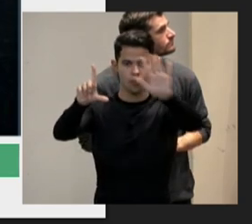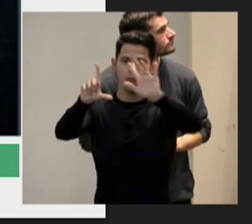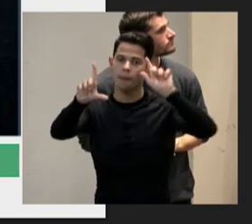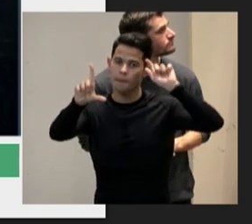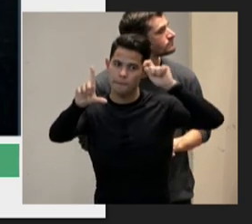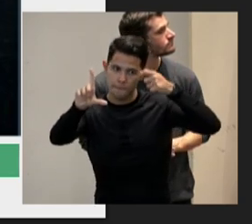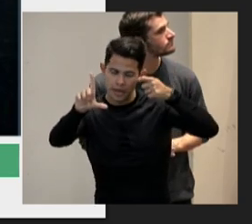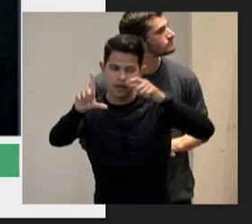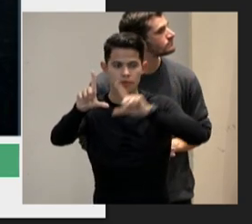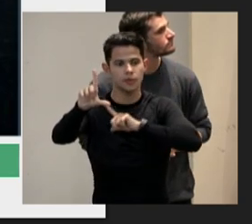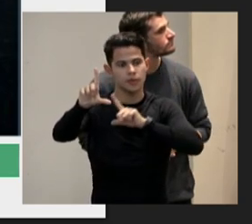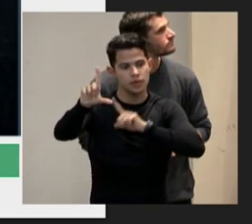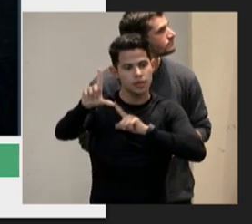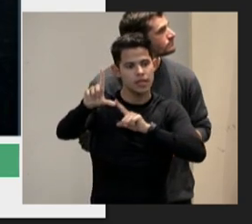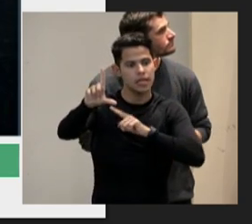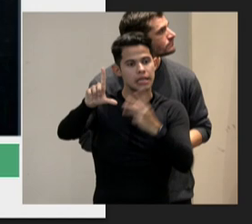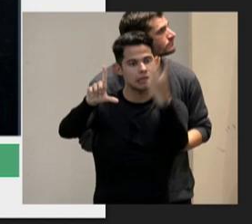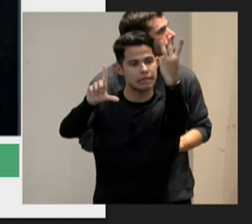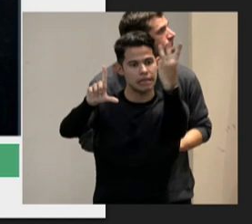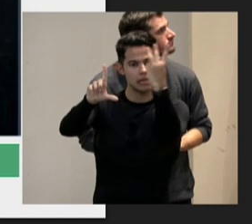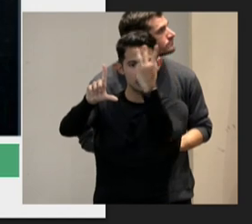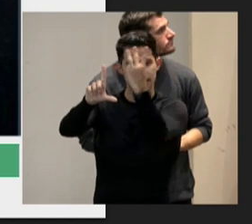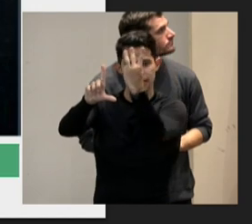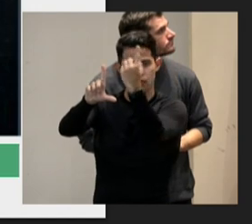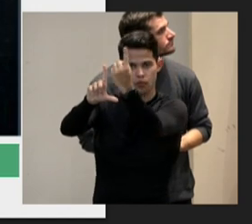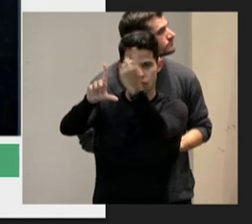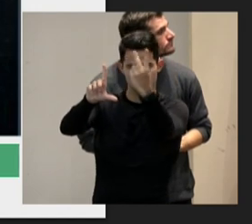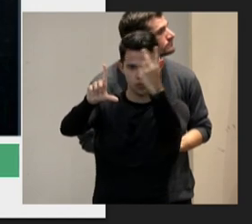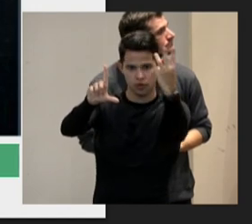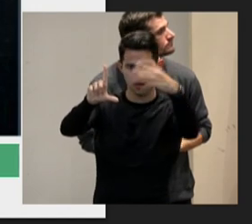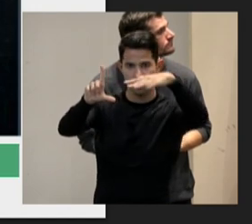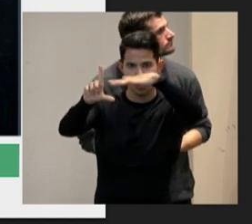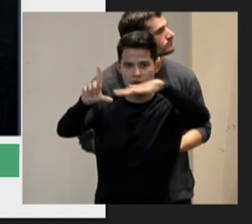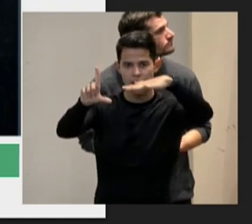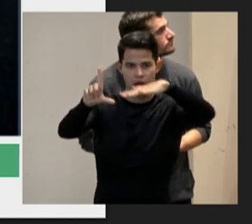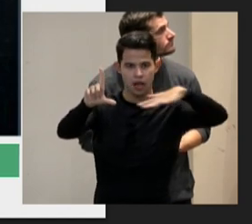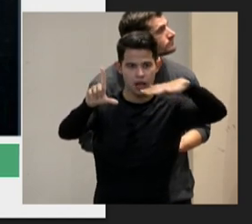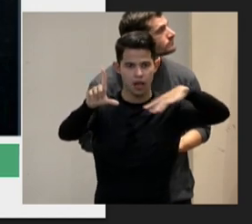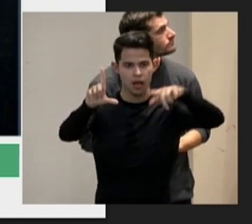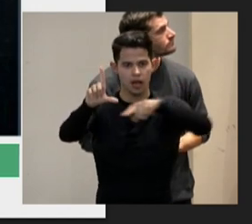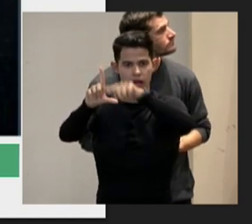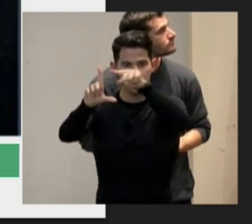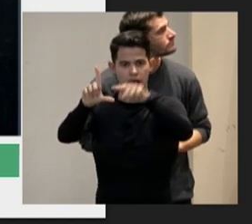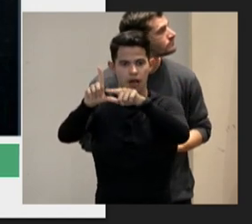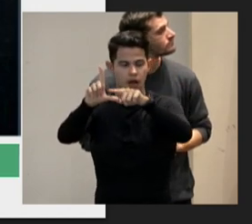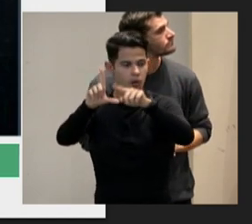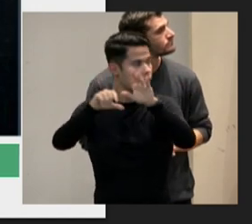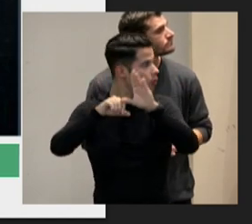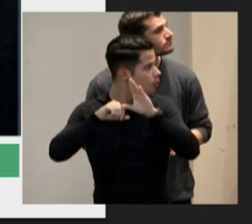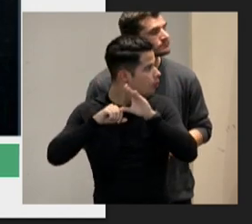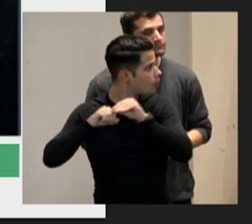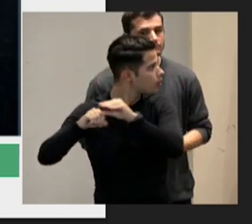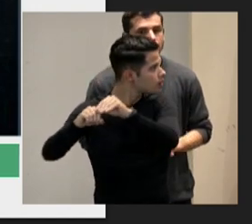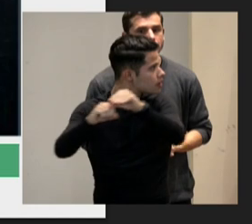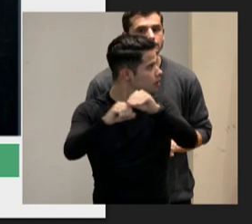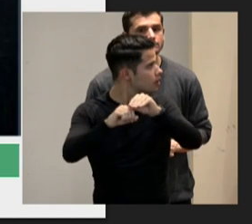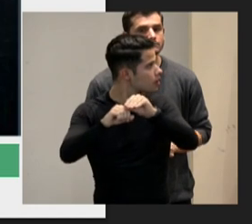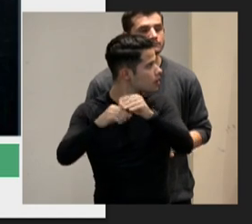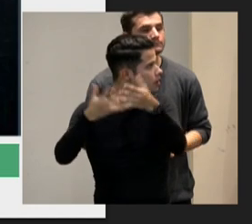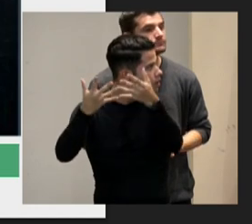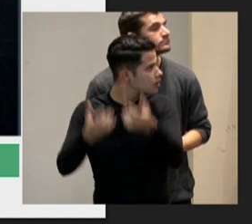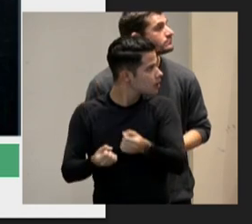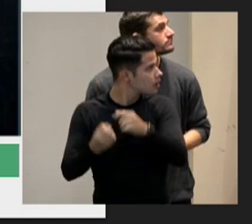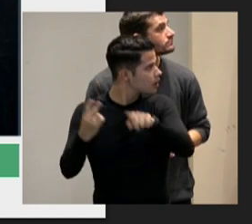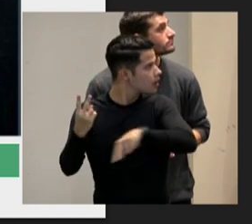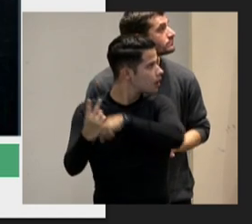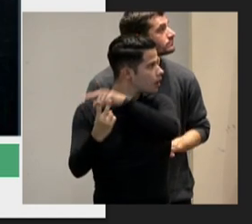preto tem as três áreas da fundamentação teórica área do conhecimento o que múltiplas formas